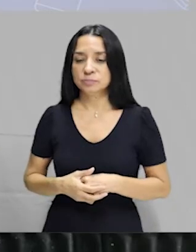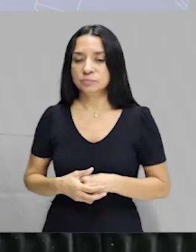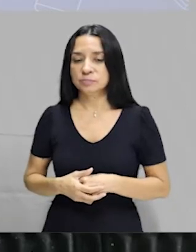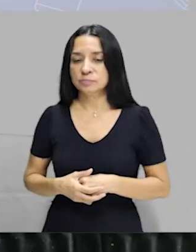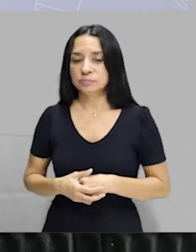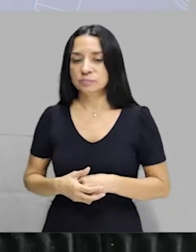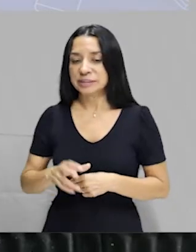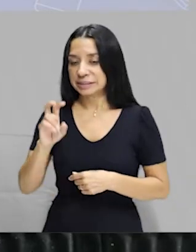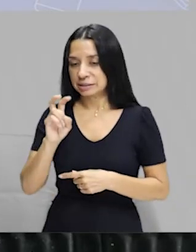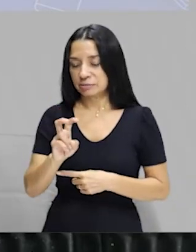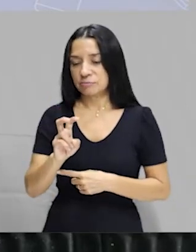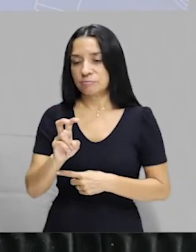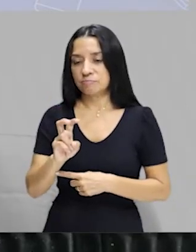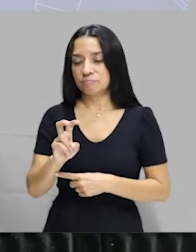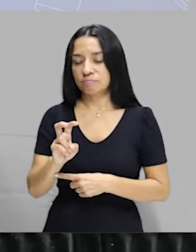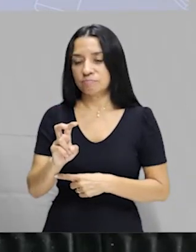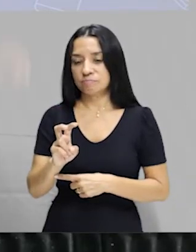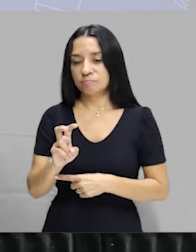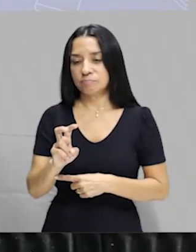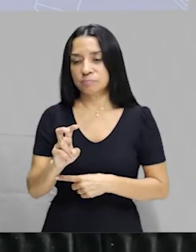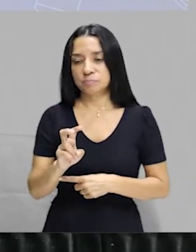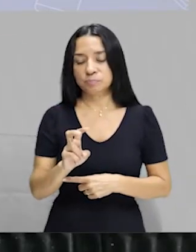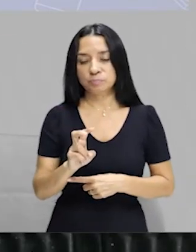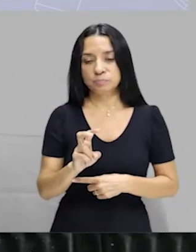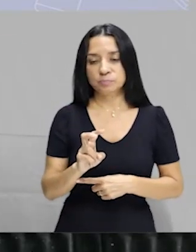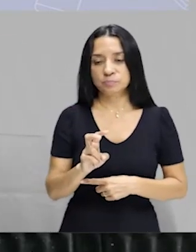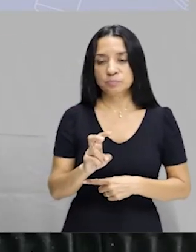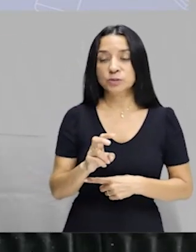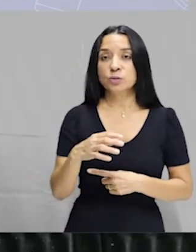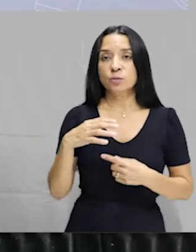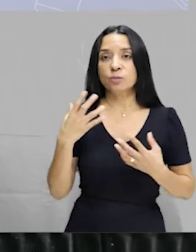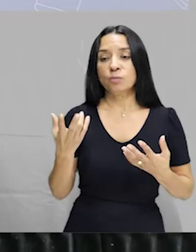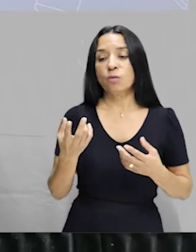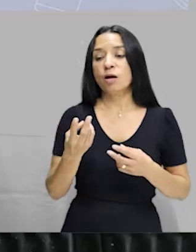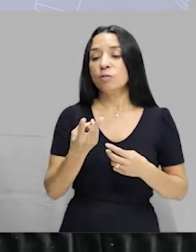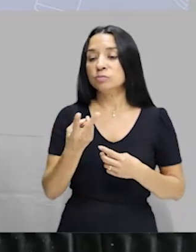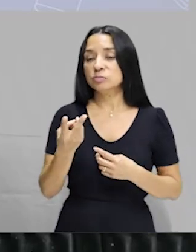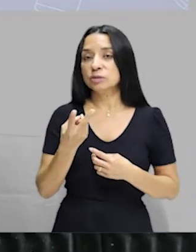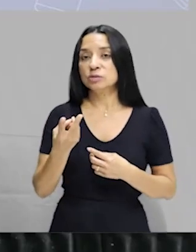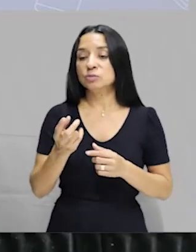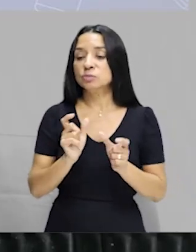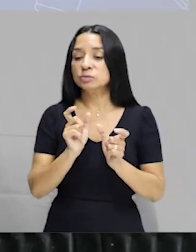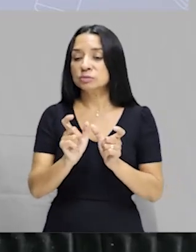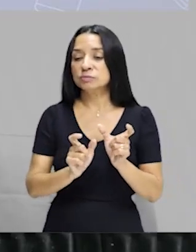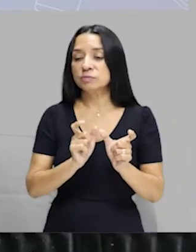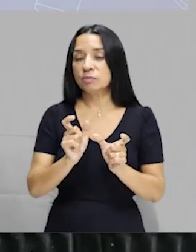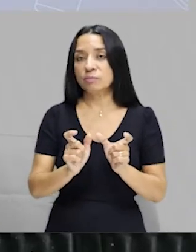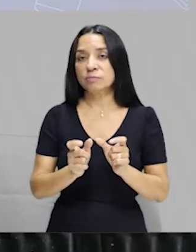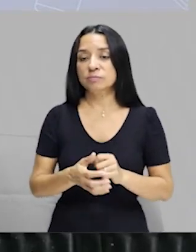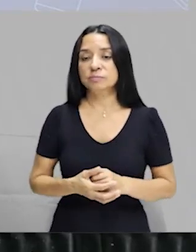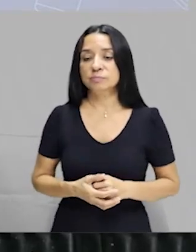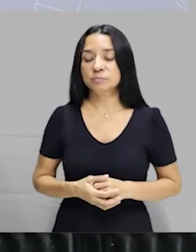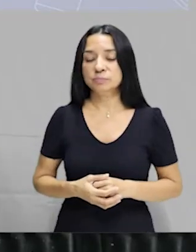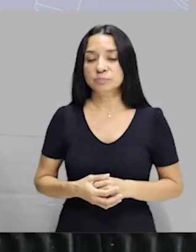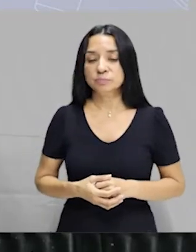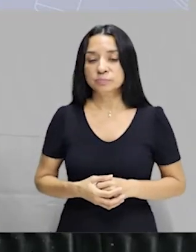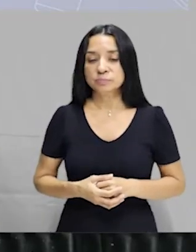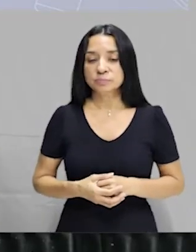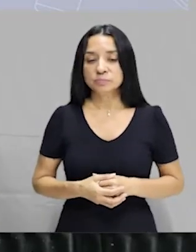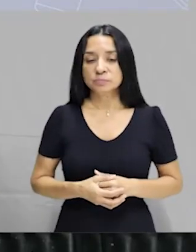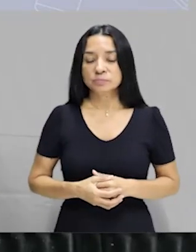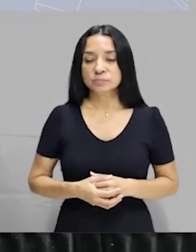tu amas demasiado a Cláudio. Qual das duas formas? Tu amas, tá?